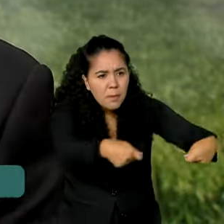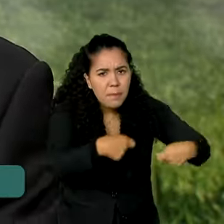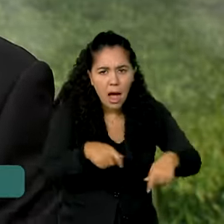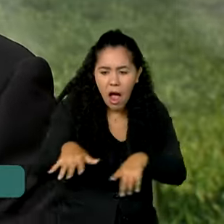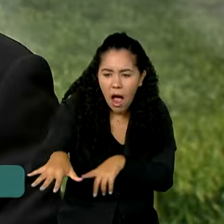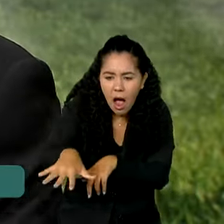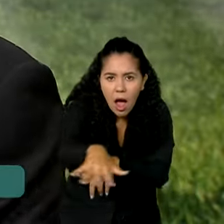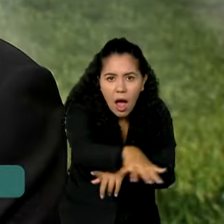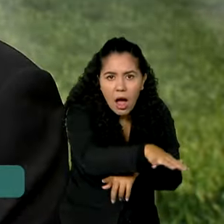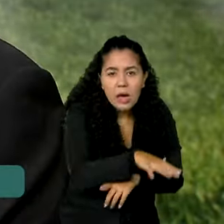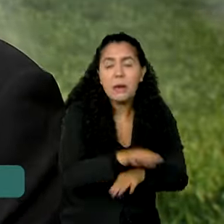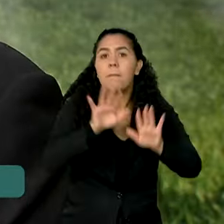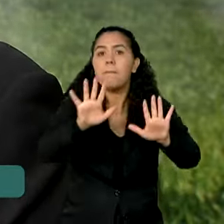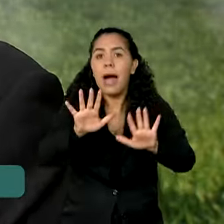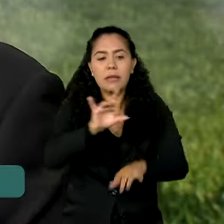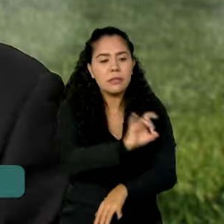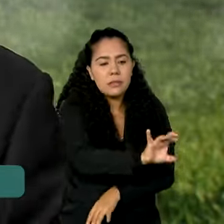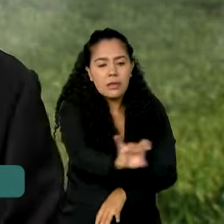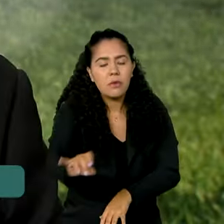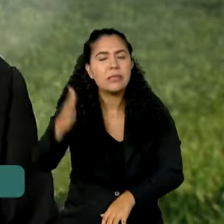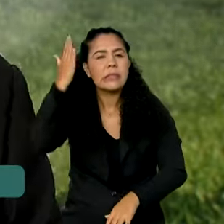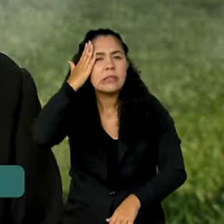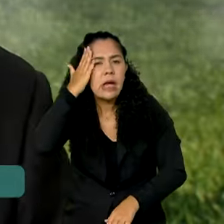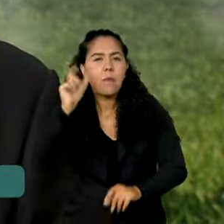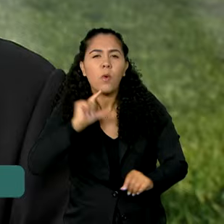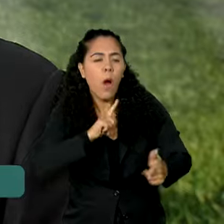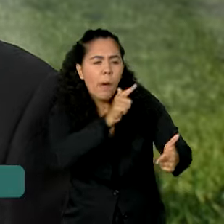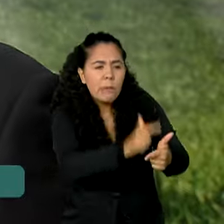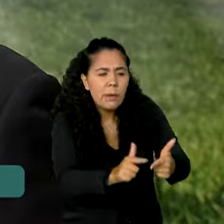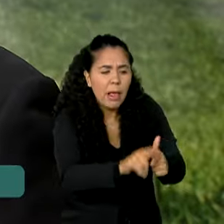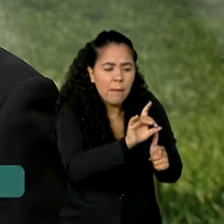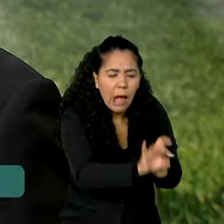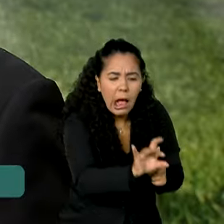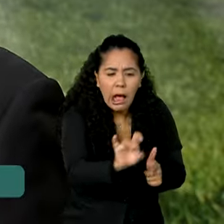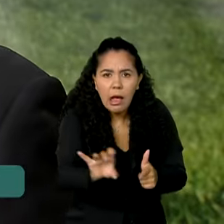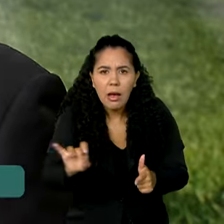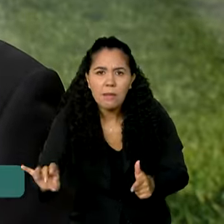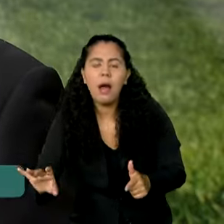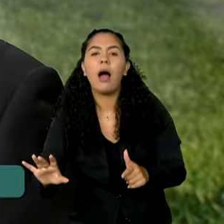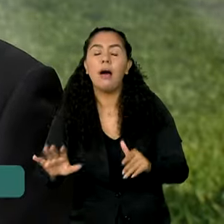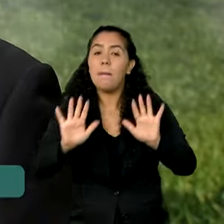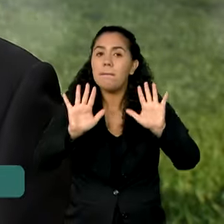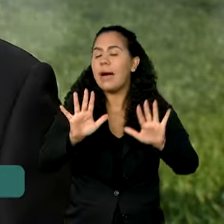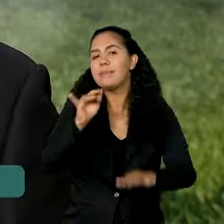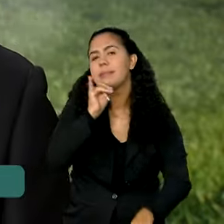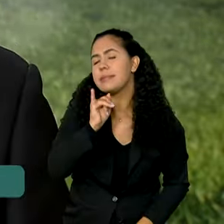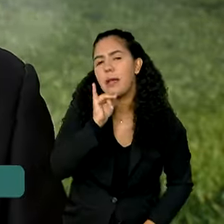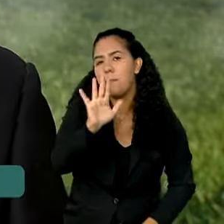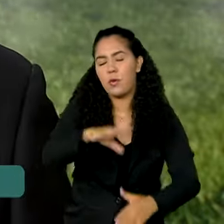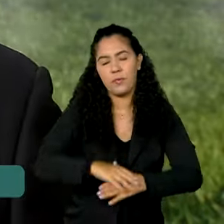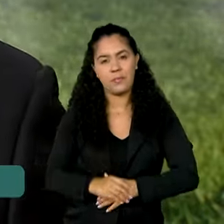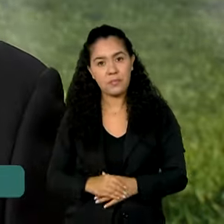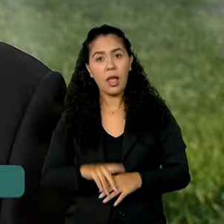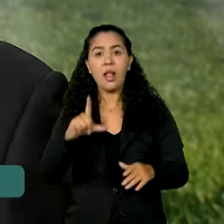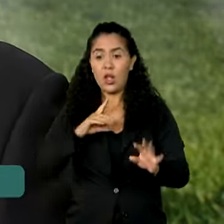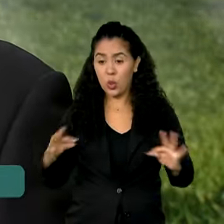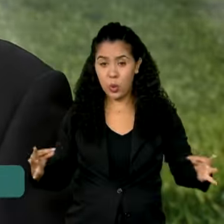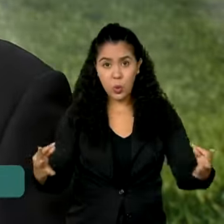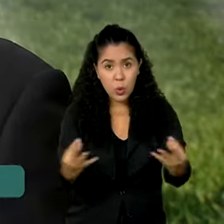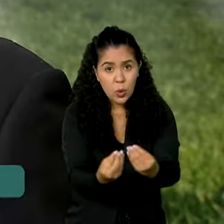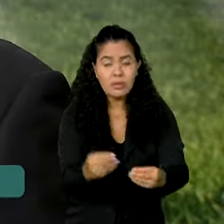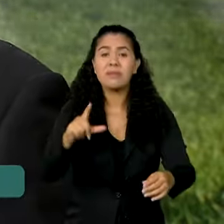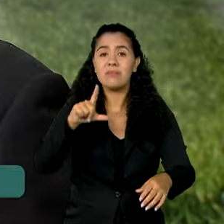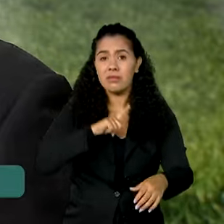que cada um sabe os calos e as dores dos outros, muitas delas são convergentes. Por exemplo, todos estão sofrendo com